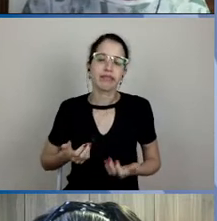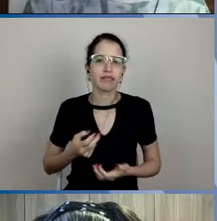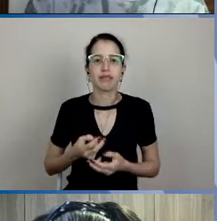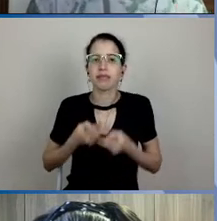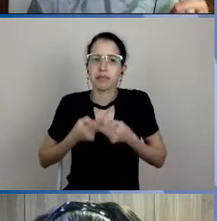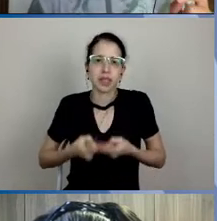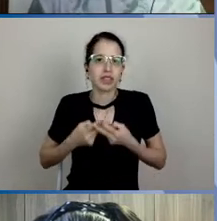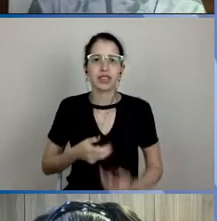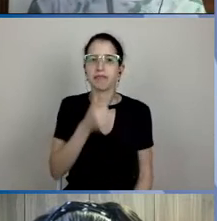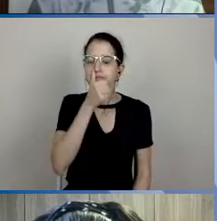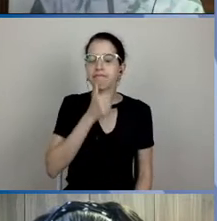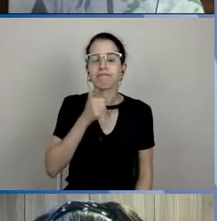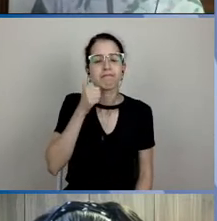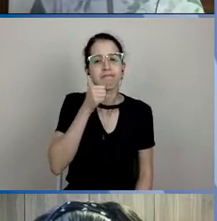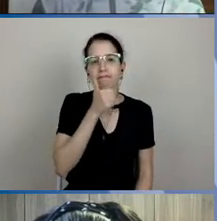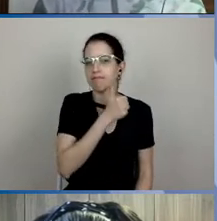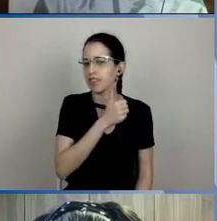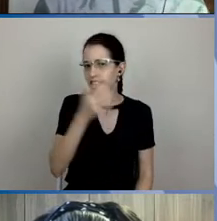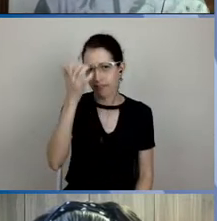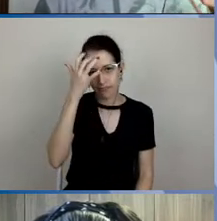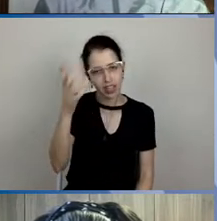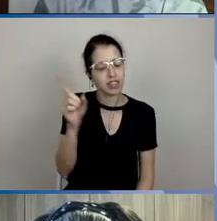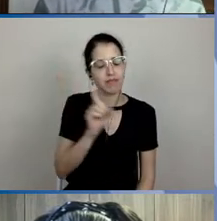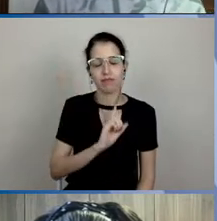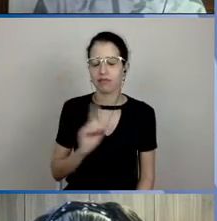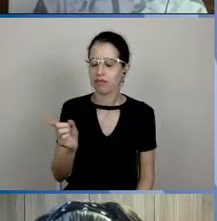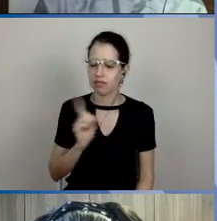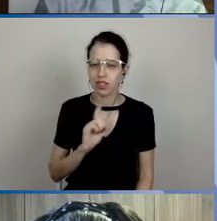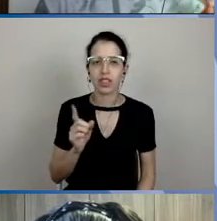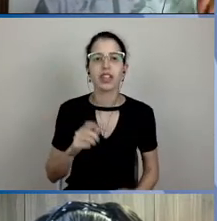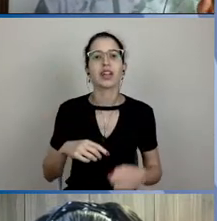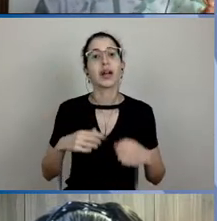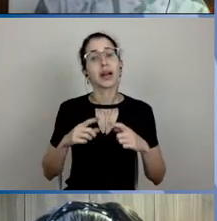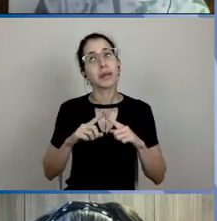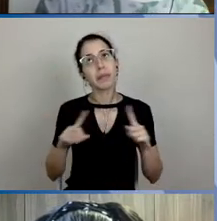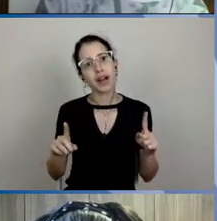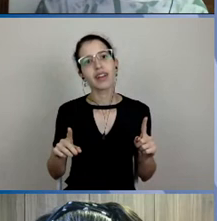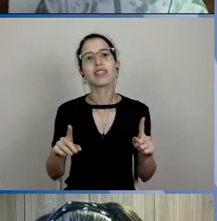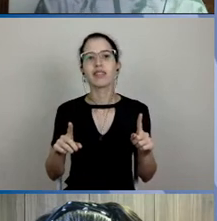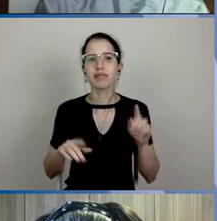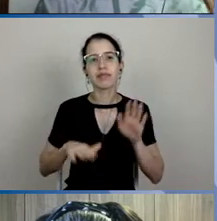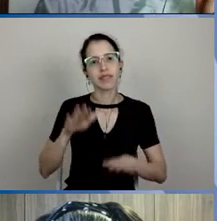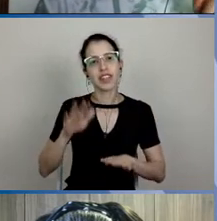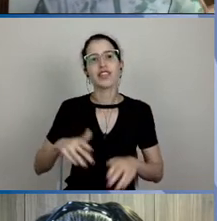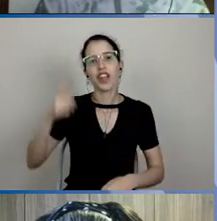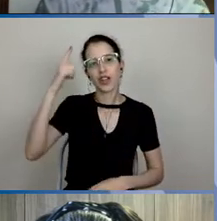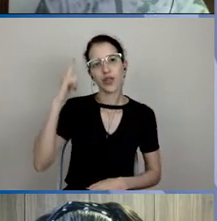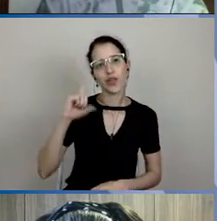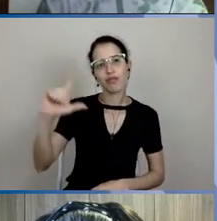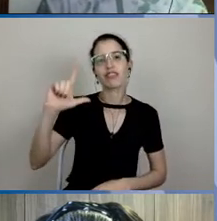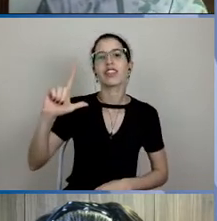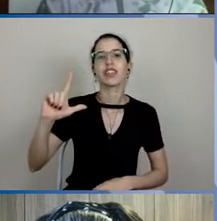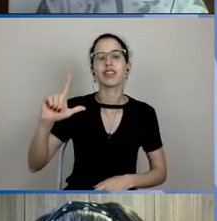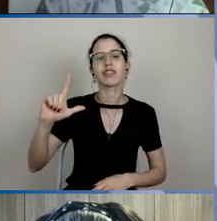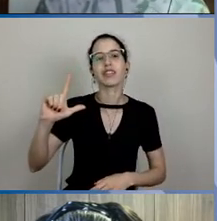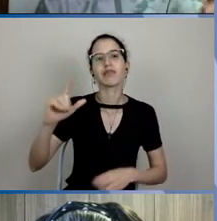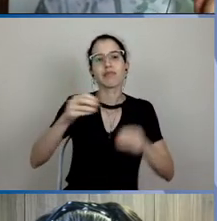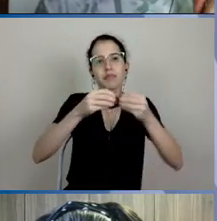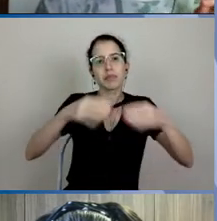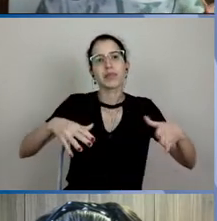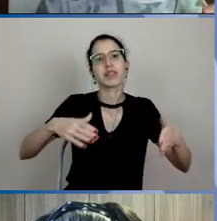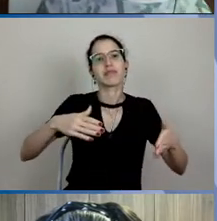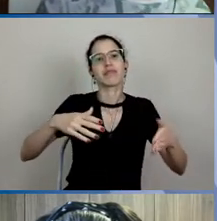participação, porque não vai ser fácil esse movimento, mas provavelmente nós vamos conseguir redução de danos, nós vamos contribuir para controlar a pandemia,